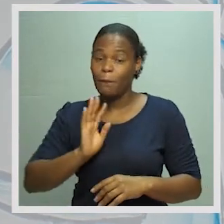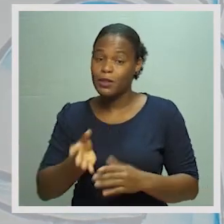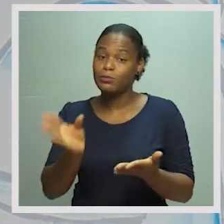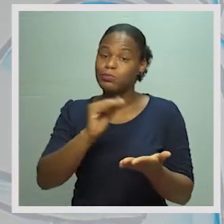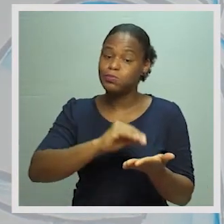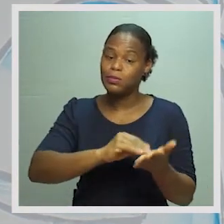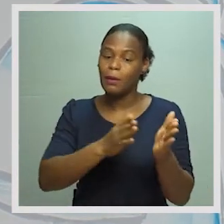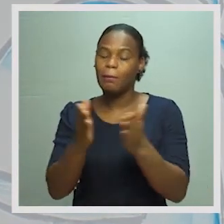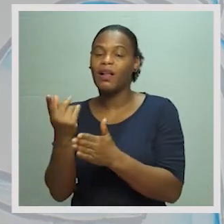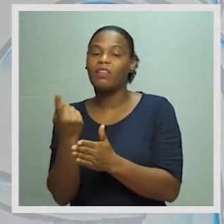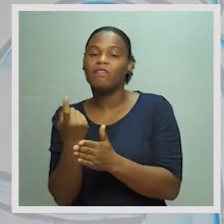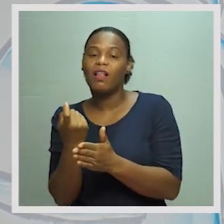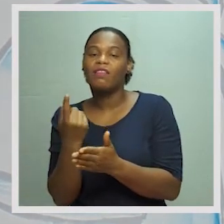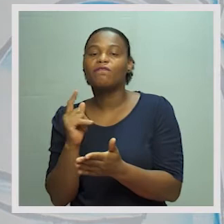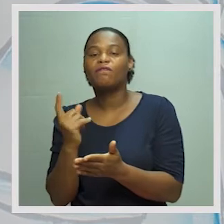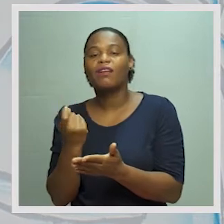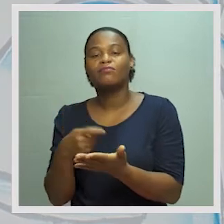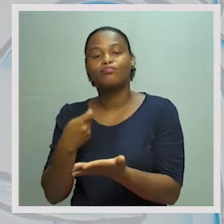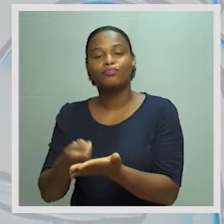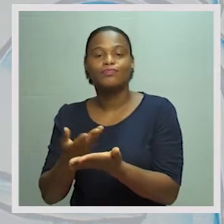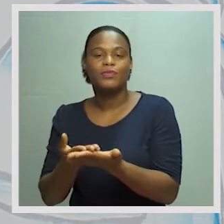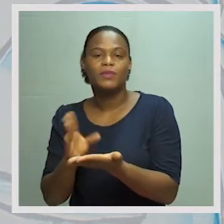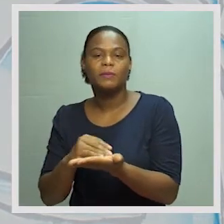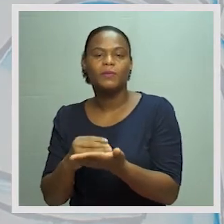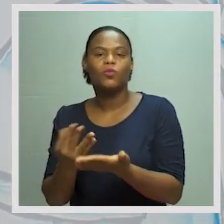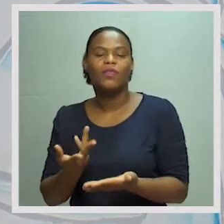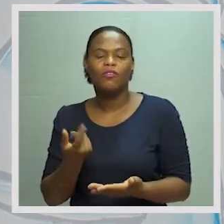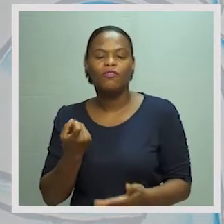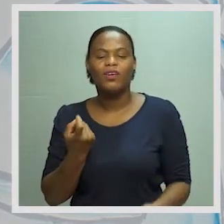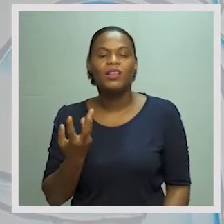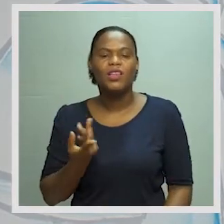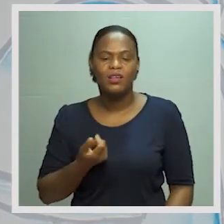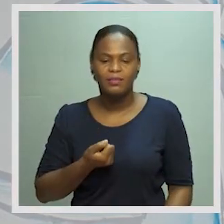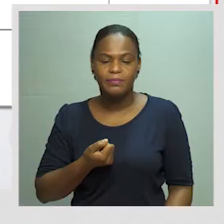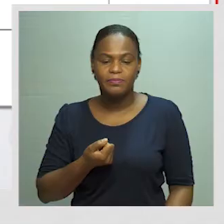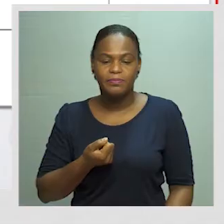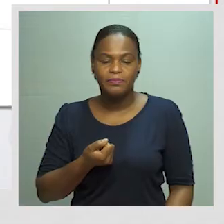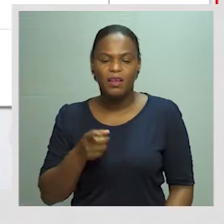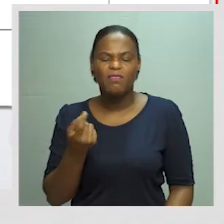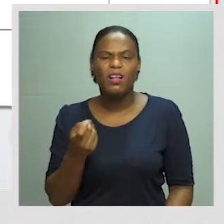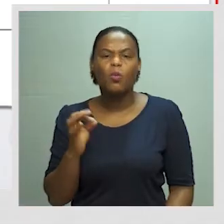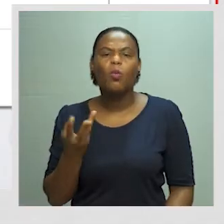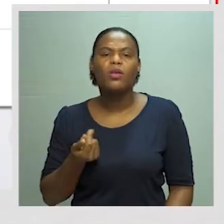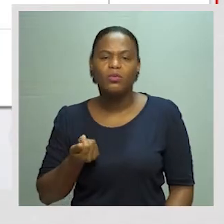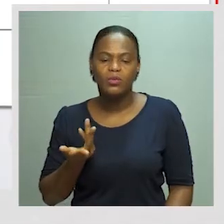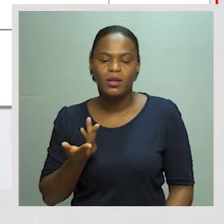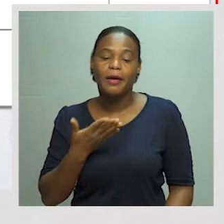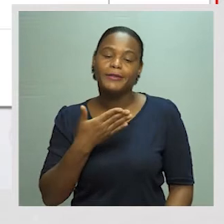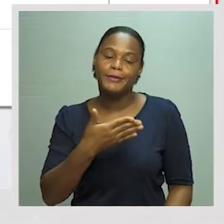compensar o que está a faltar. Quanto é que falta? Vamos lá ver. Quanto é que falta?